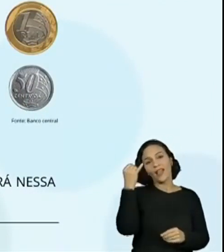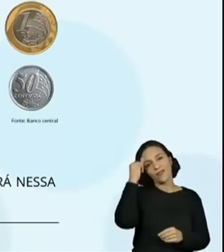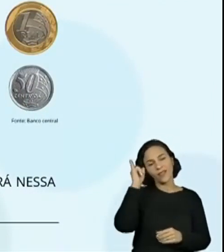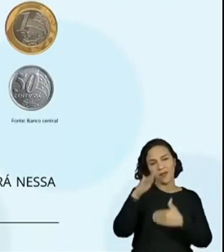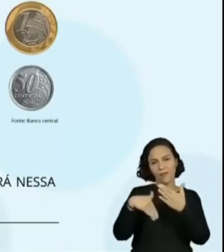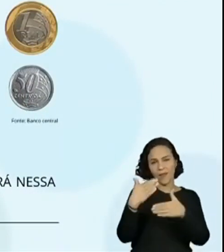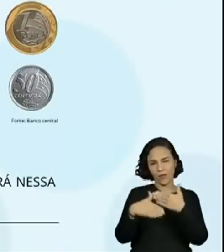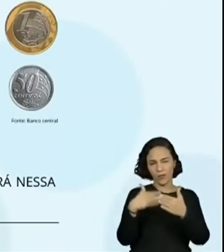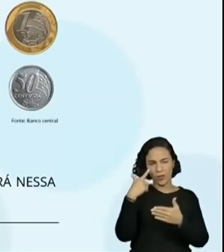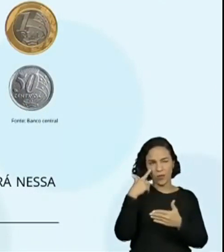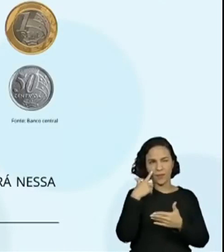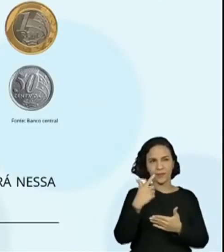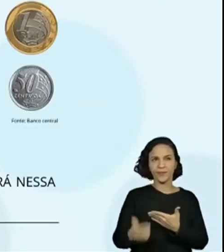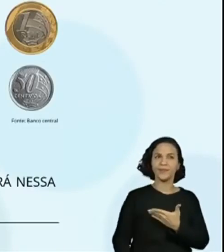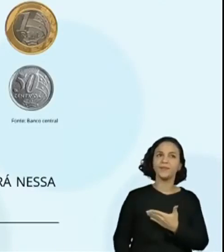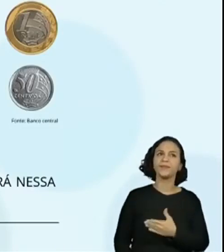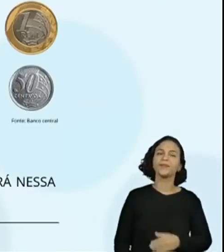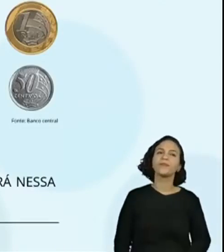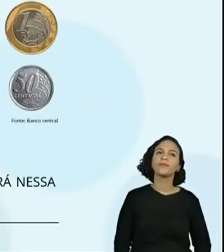aqui, tá? Tá.